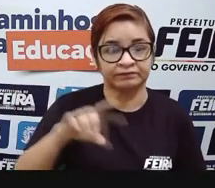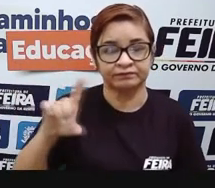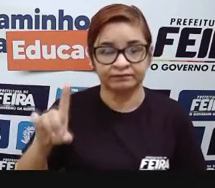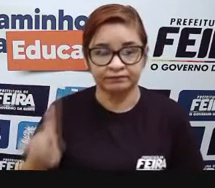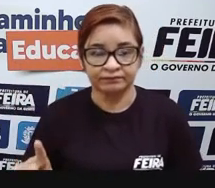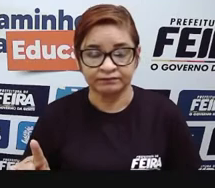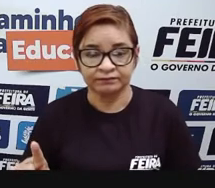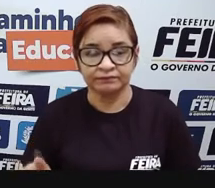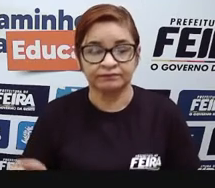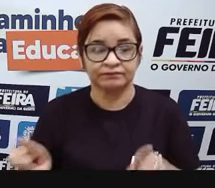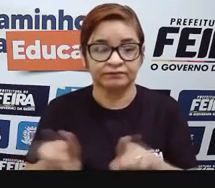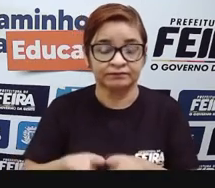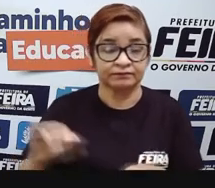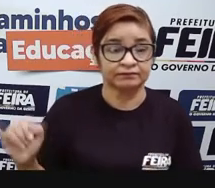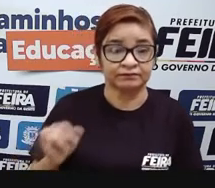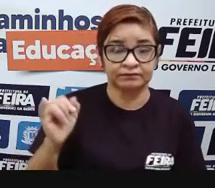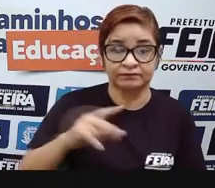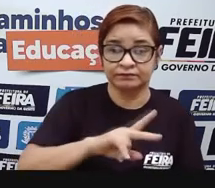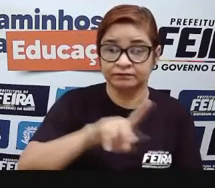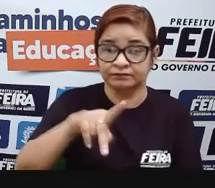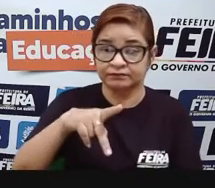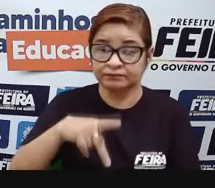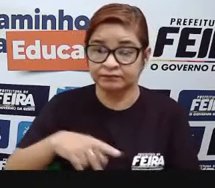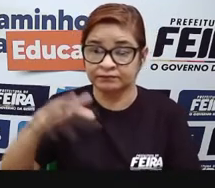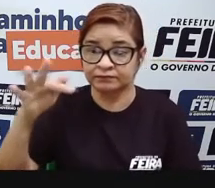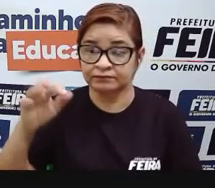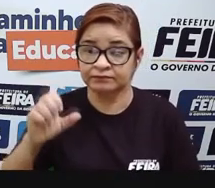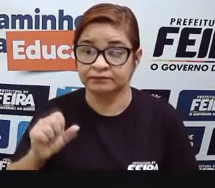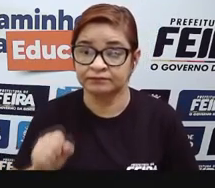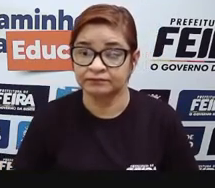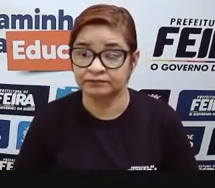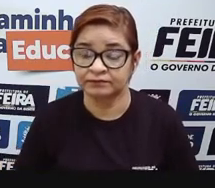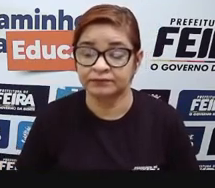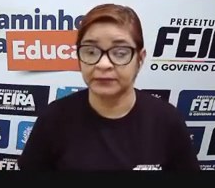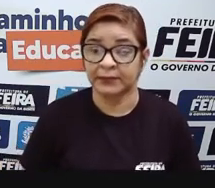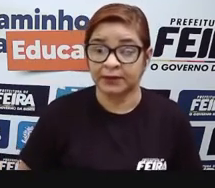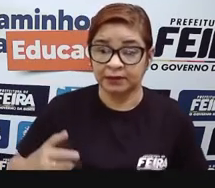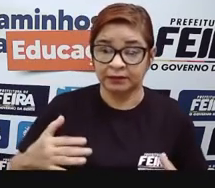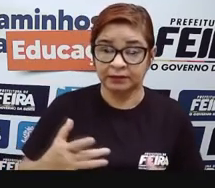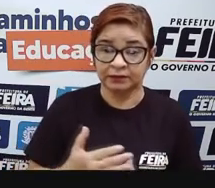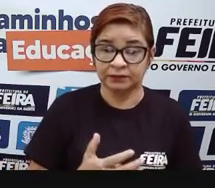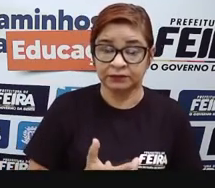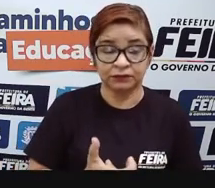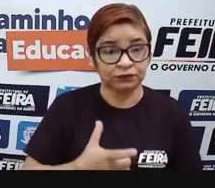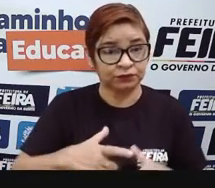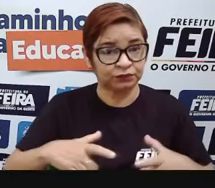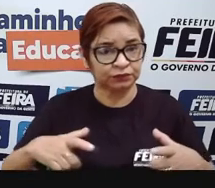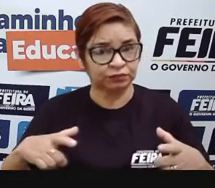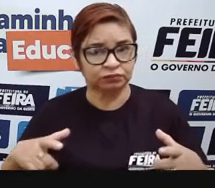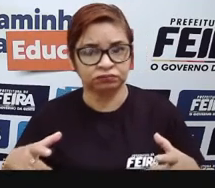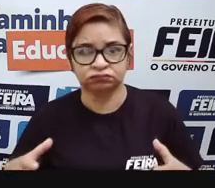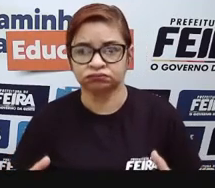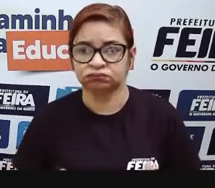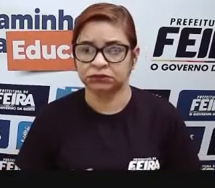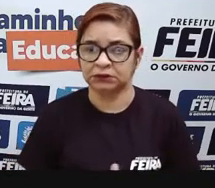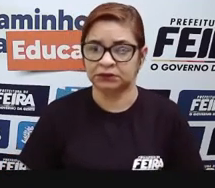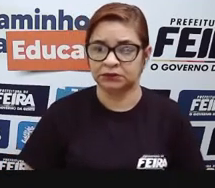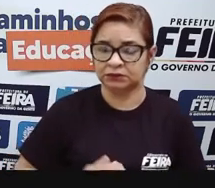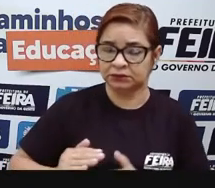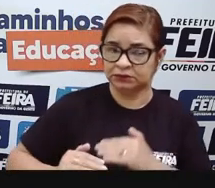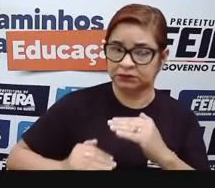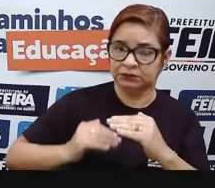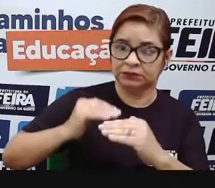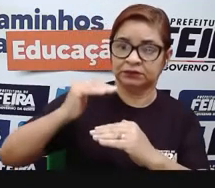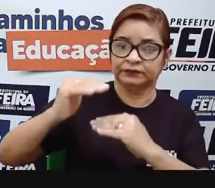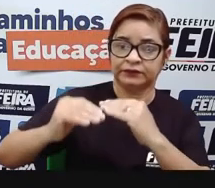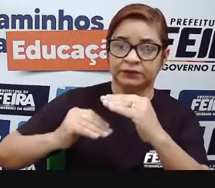do país. Feira de Santana, ela é classificada como cidade grande nível e nível médio na